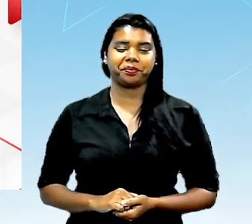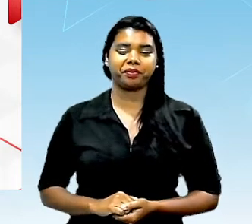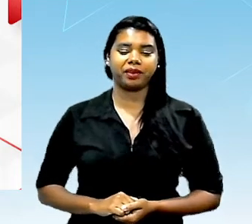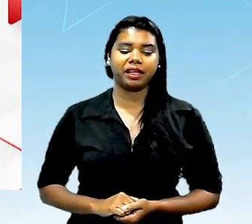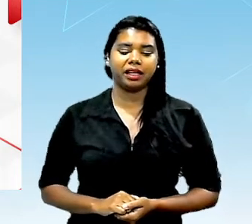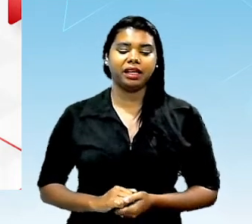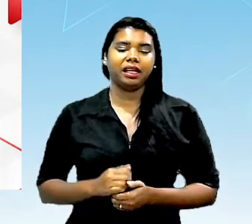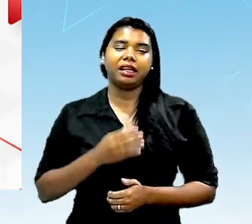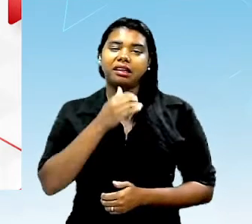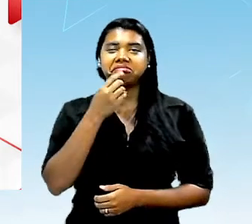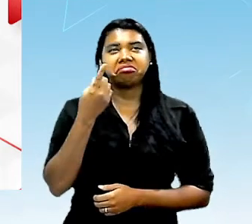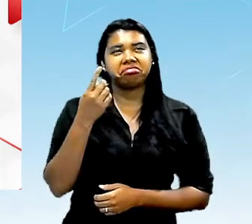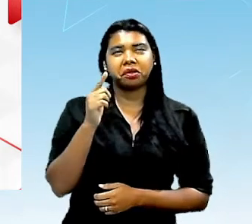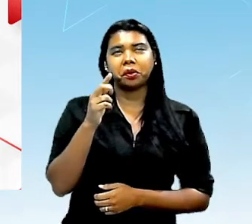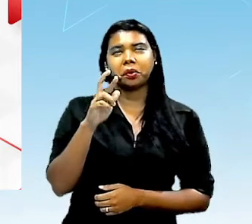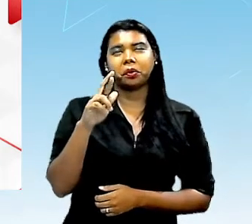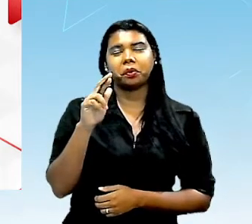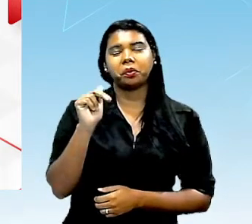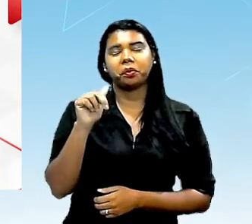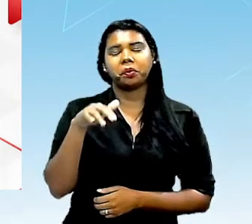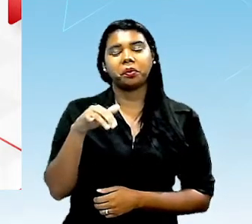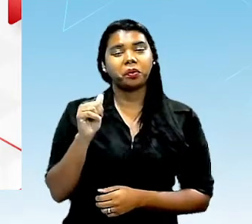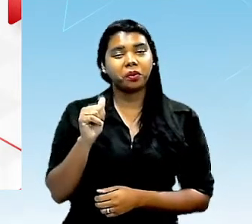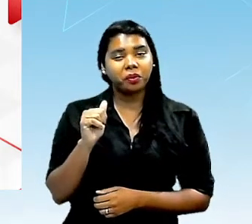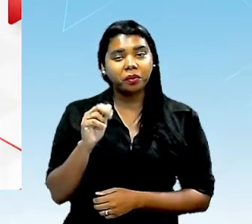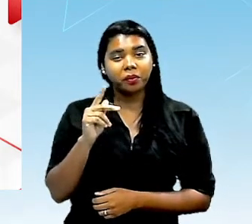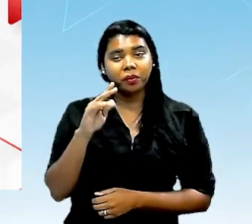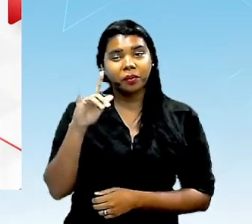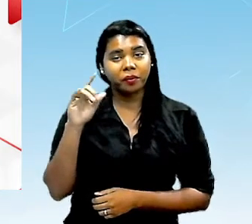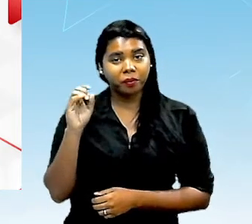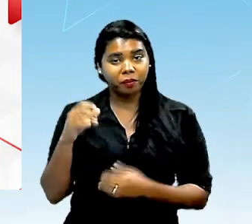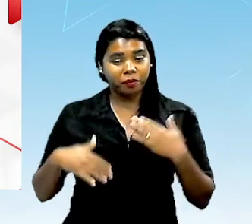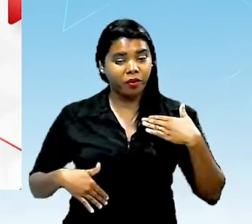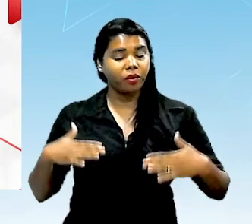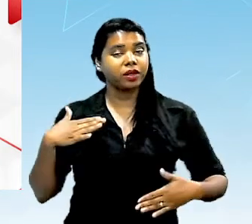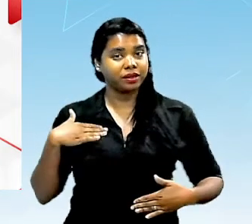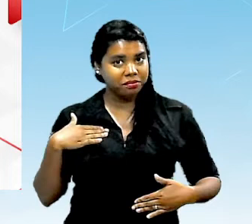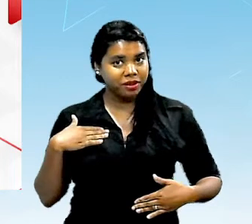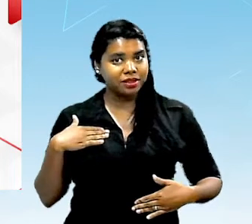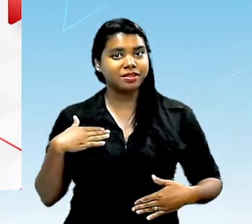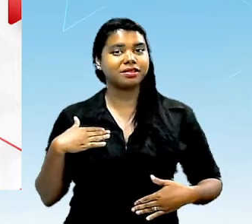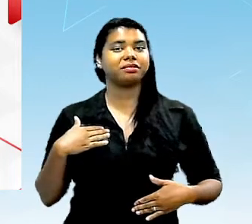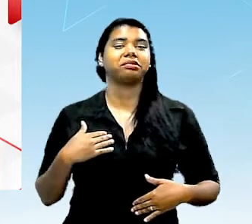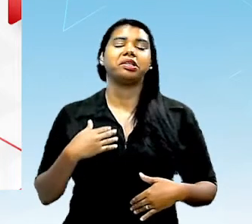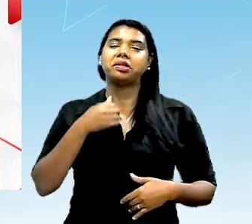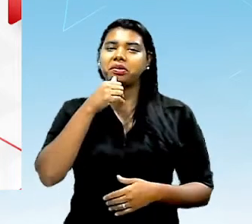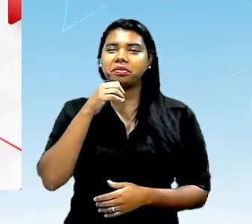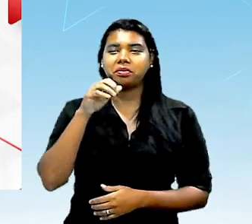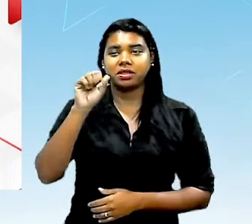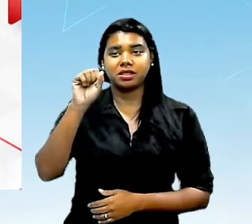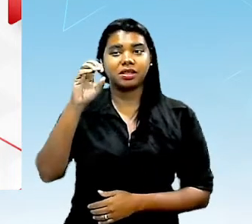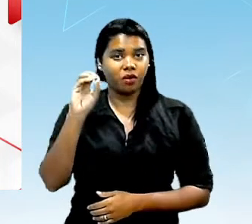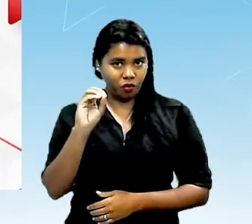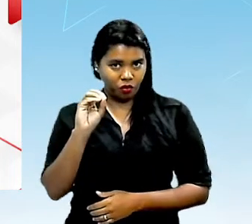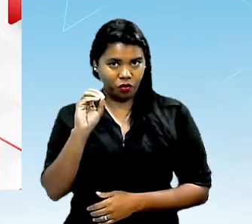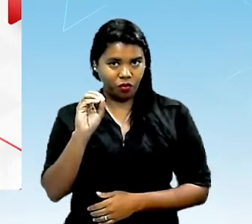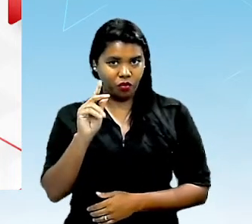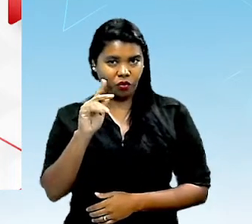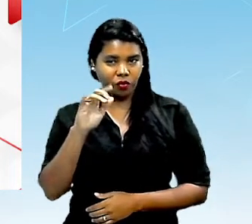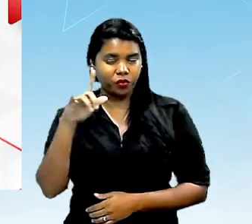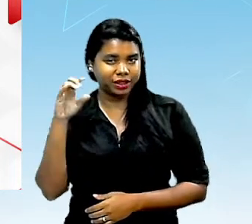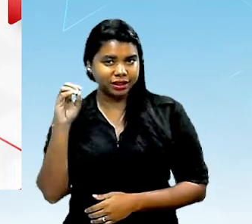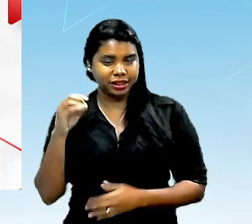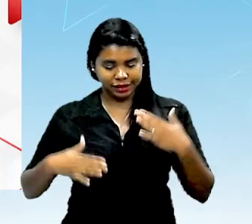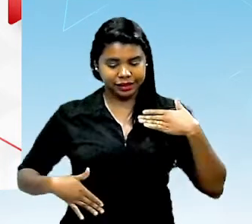1 grama até 2 gramas por quilo de peso corporal então se você pesa aí 80 gramas 80 quilogram